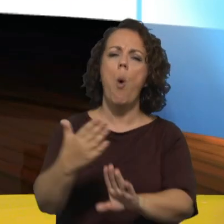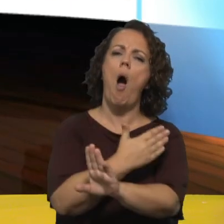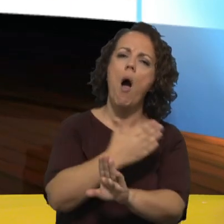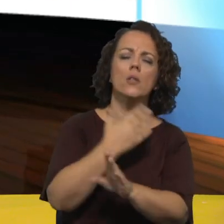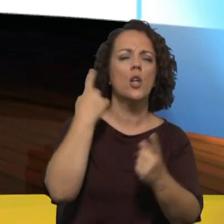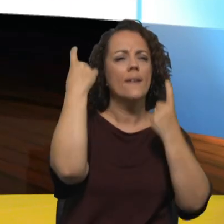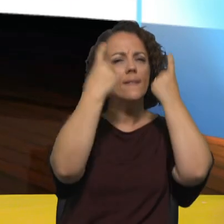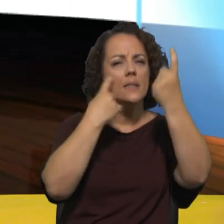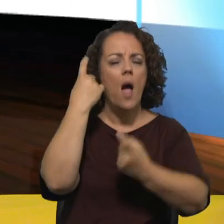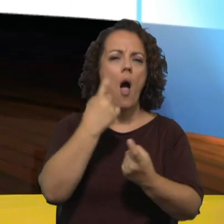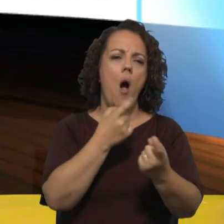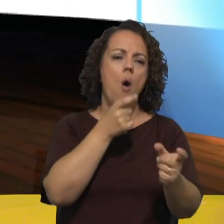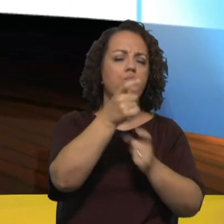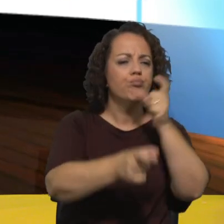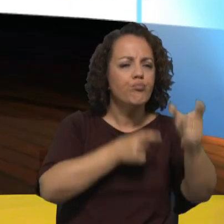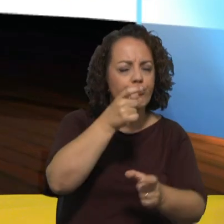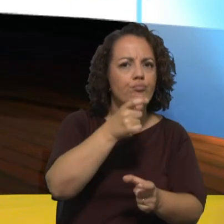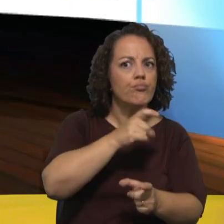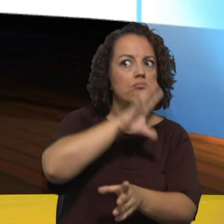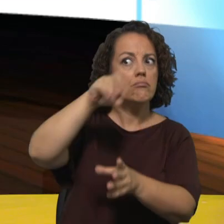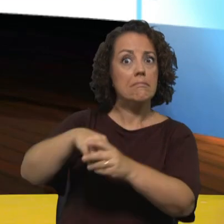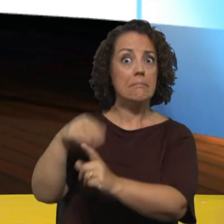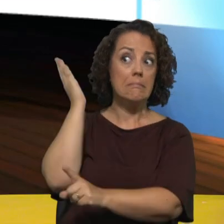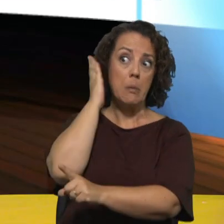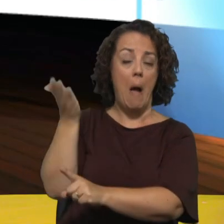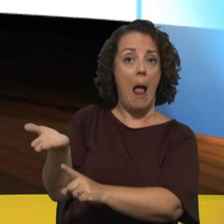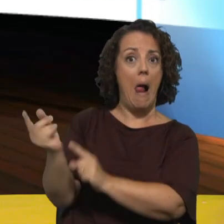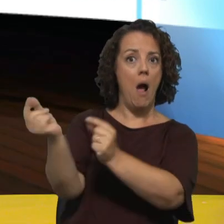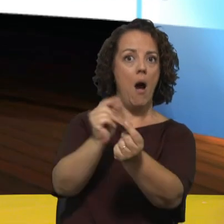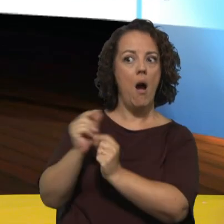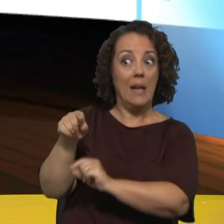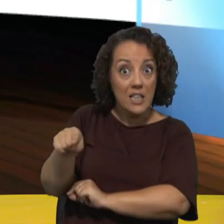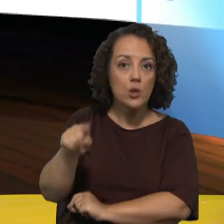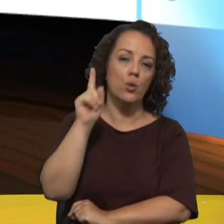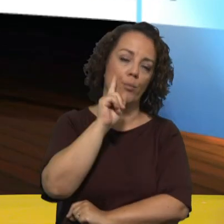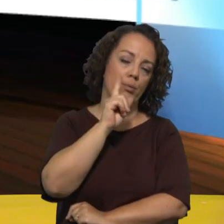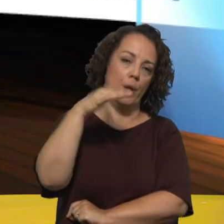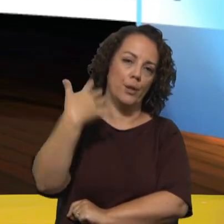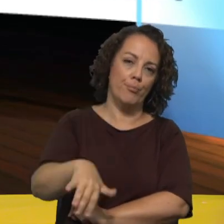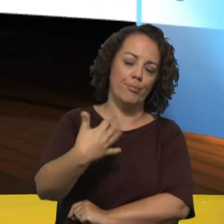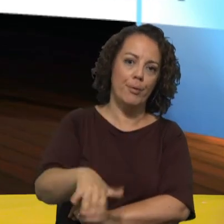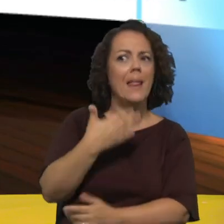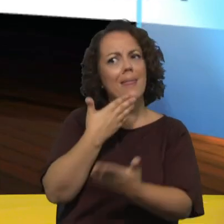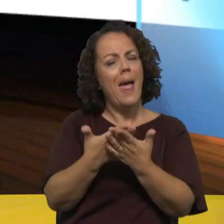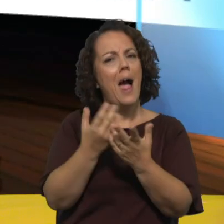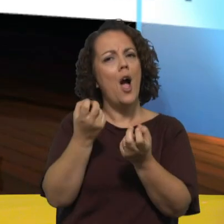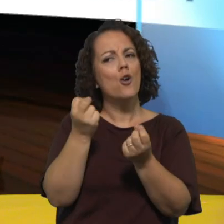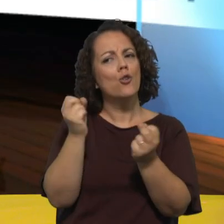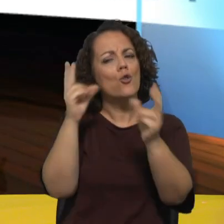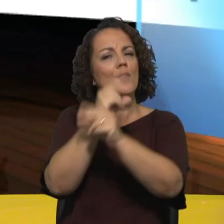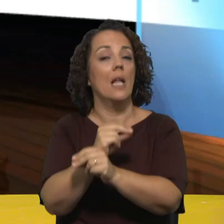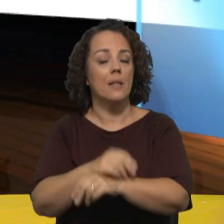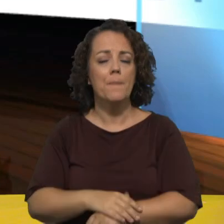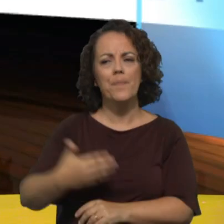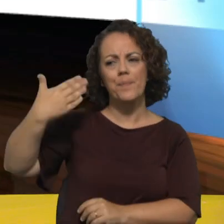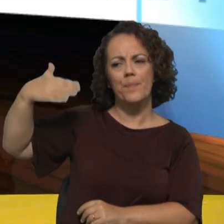a ser debatido dentro da aula sínodal. Eu acho que isto é um fator muito importante e que também encerra alguma novidade. Já tivemos experiências anteriores